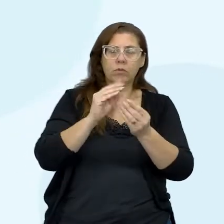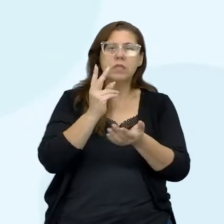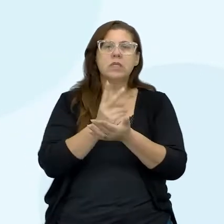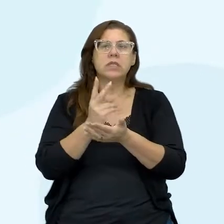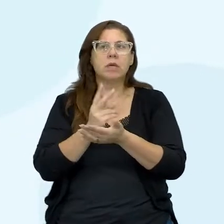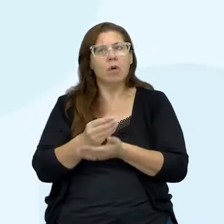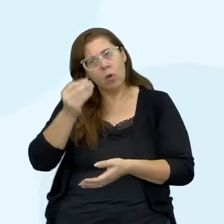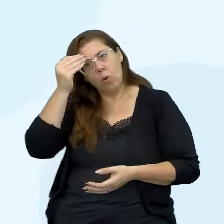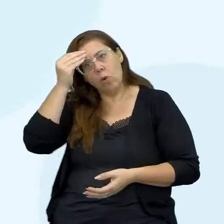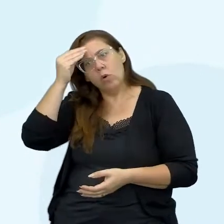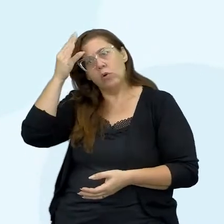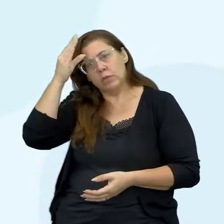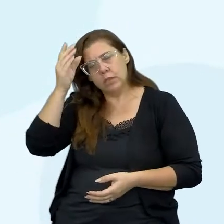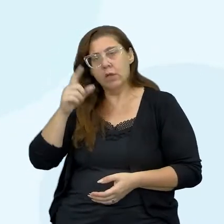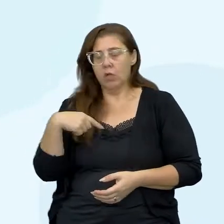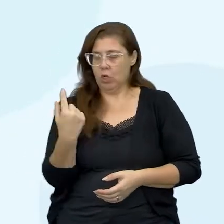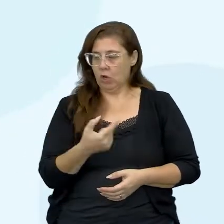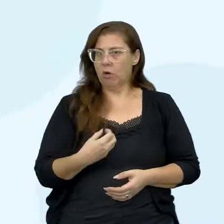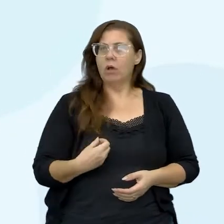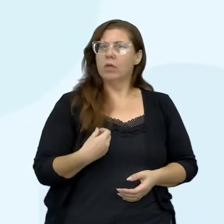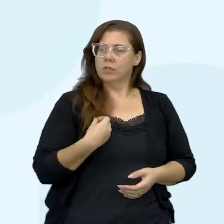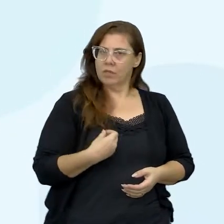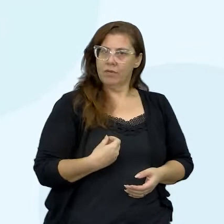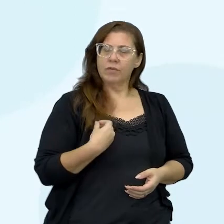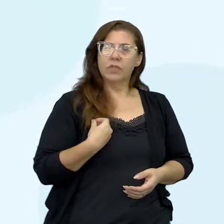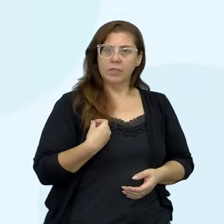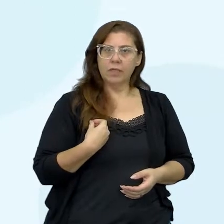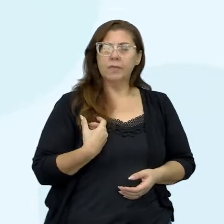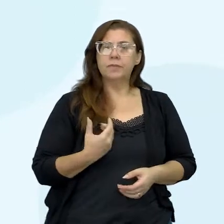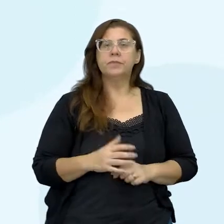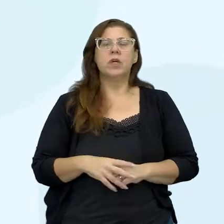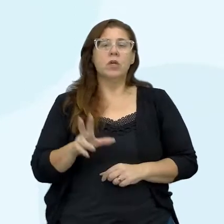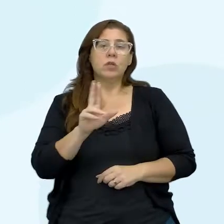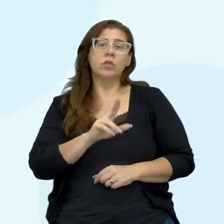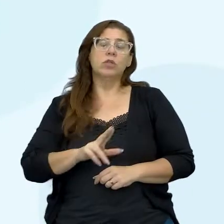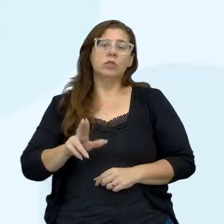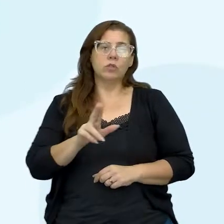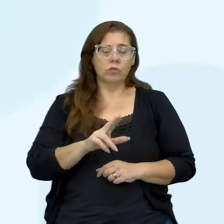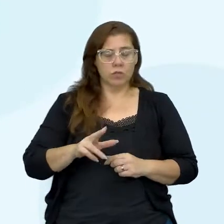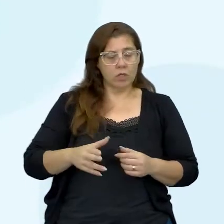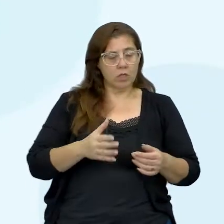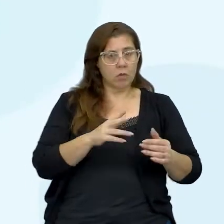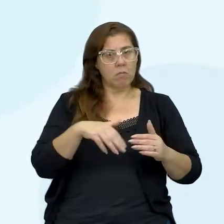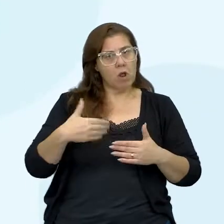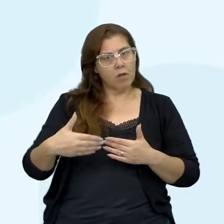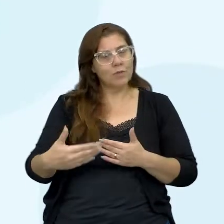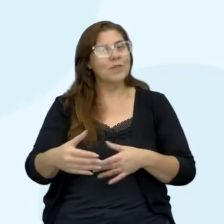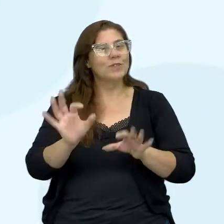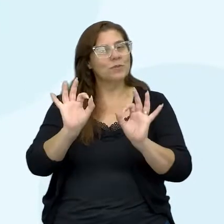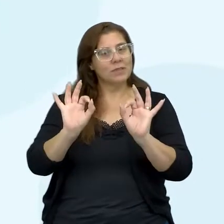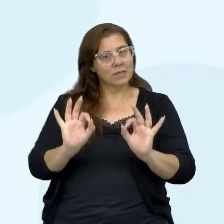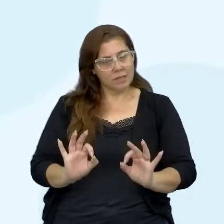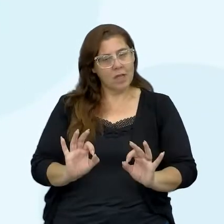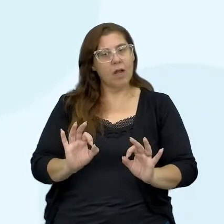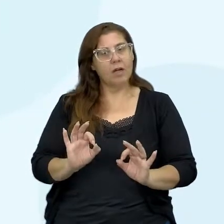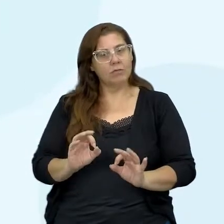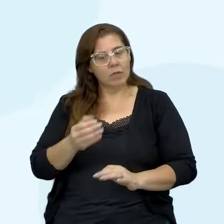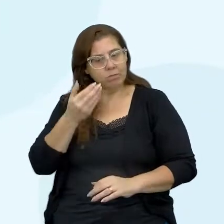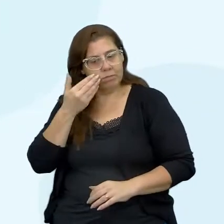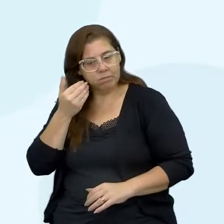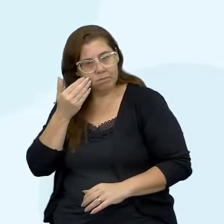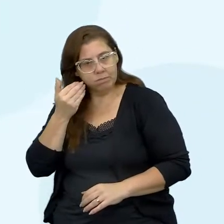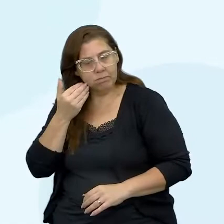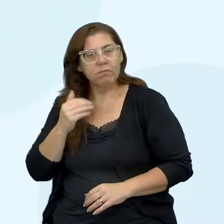os nossos conhecimentos na nossa realidade local e utilizando procedimentos adequados à investigação